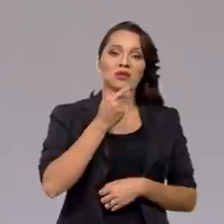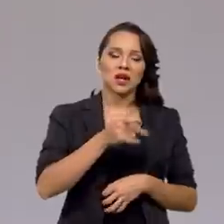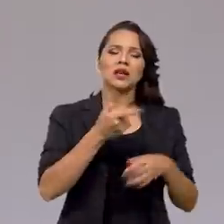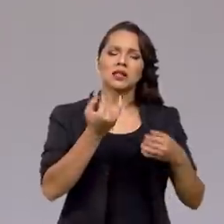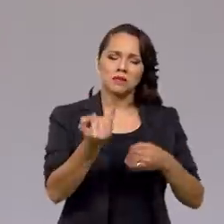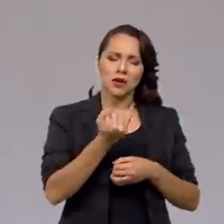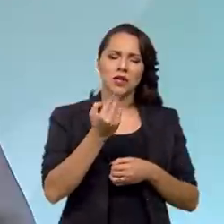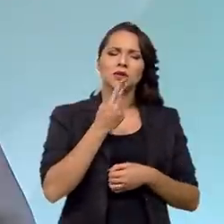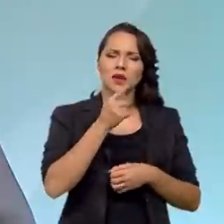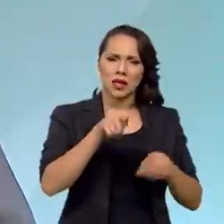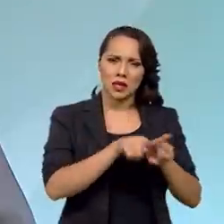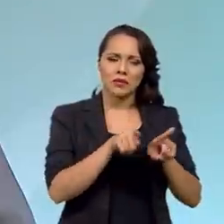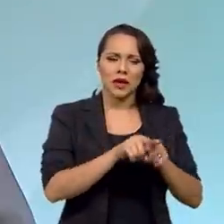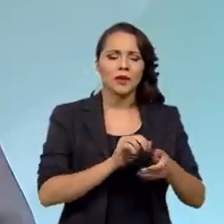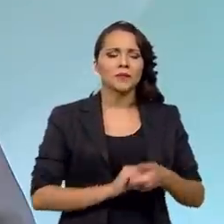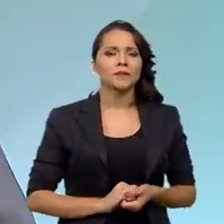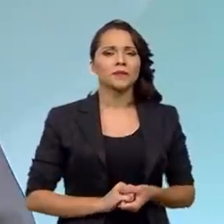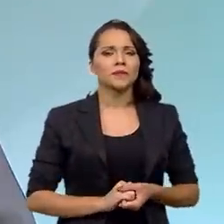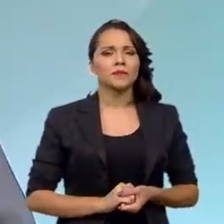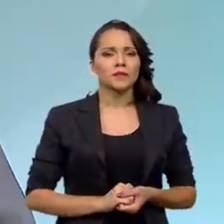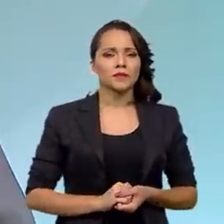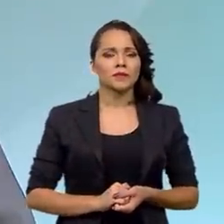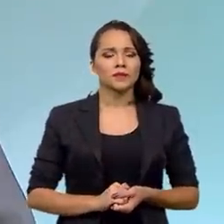deve pontuar aqui, Saksida, é o seguinte.